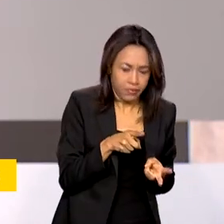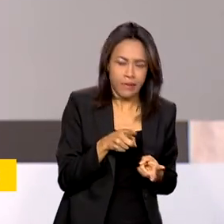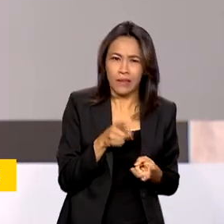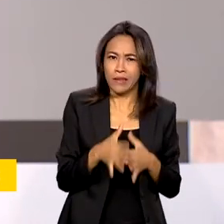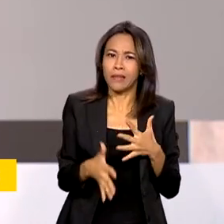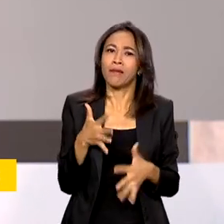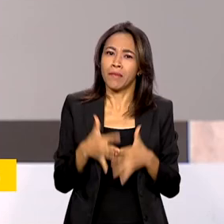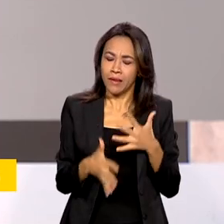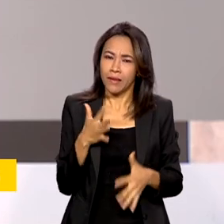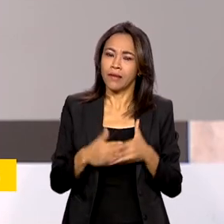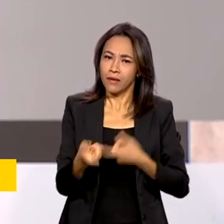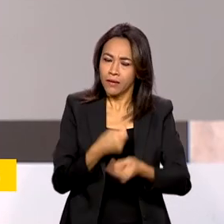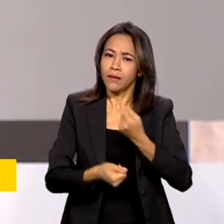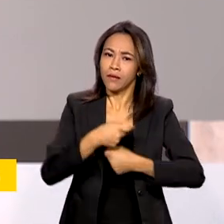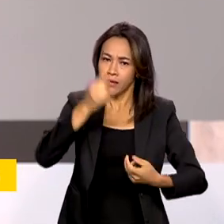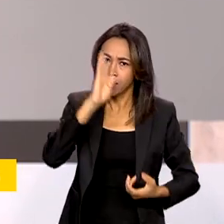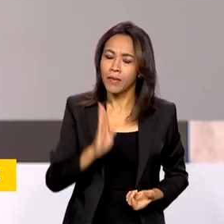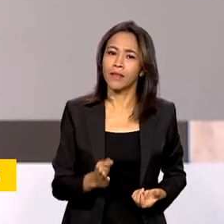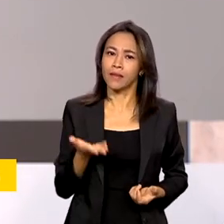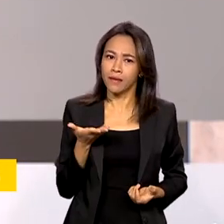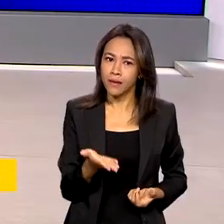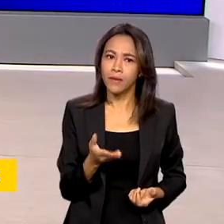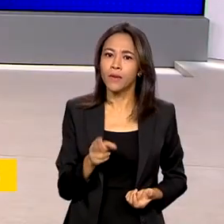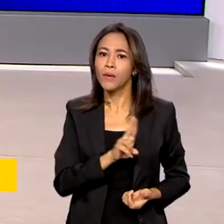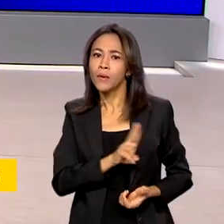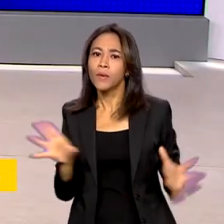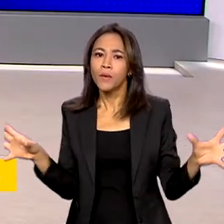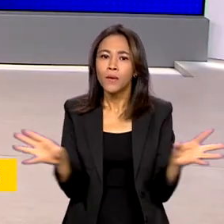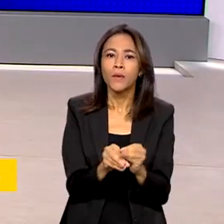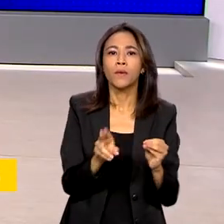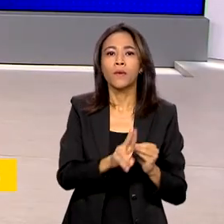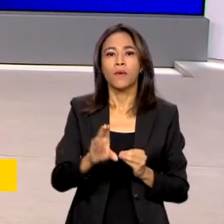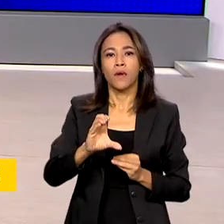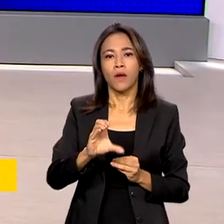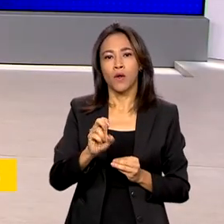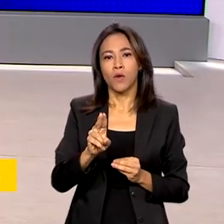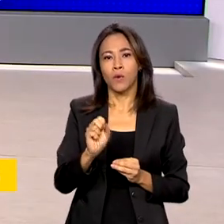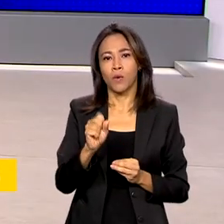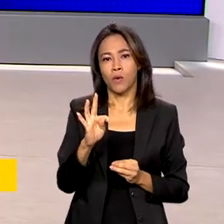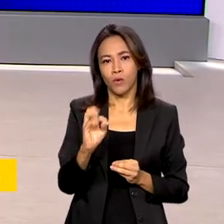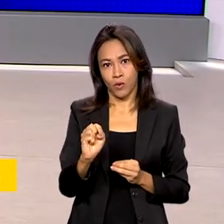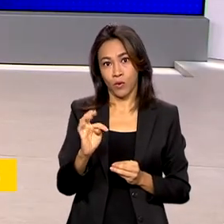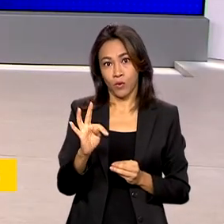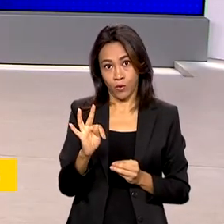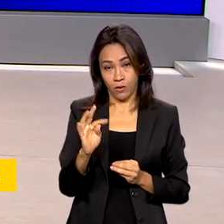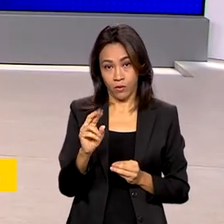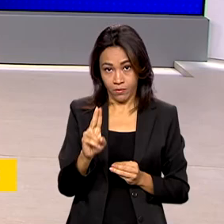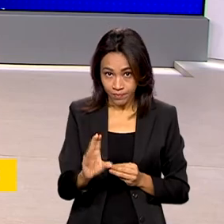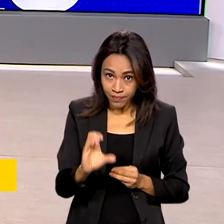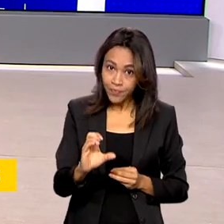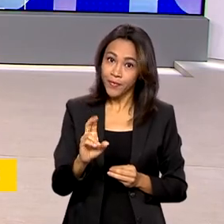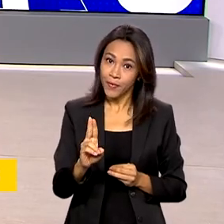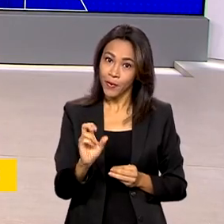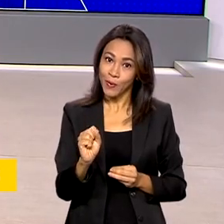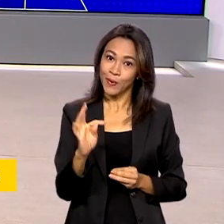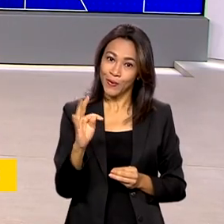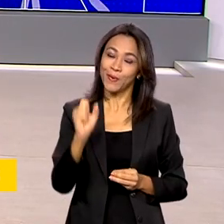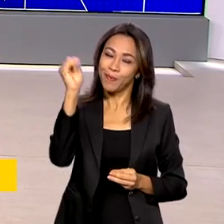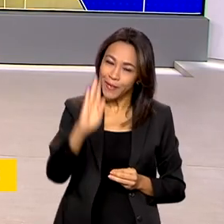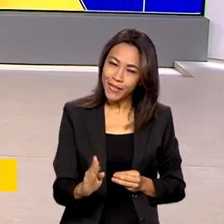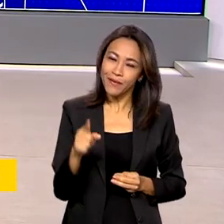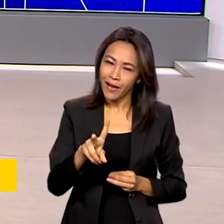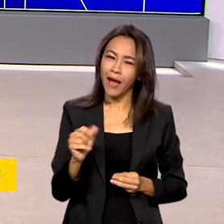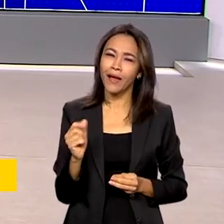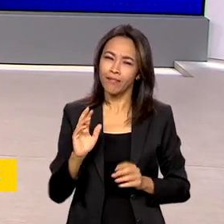economia brasileira É o chamado custo Brasil Para enfrentar esta realidade, o governo vai colocar em prática um plano de